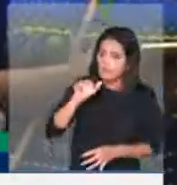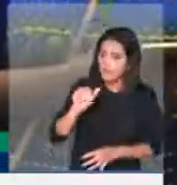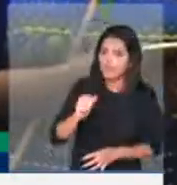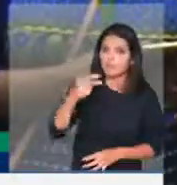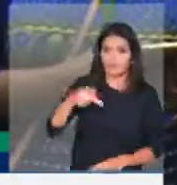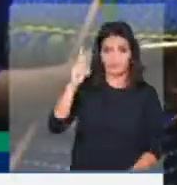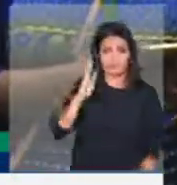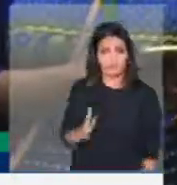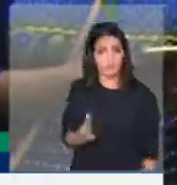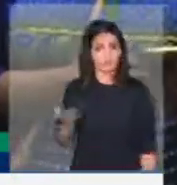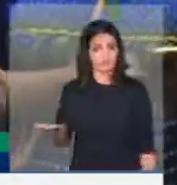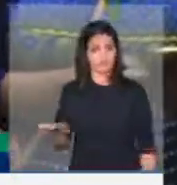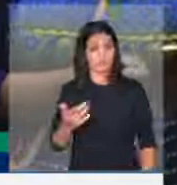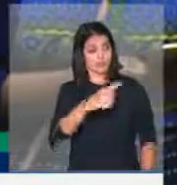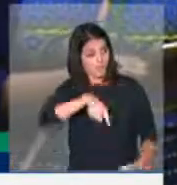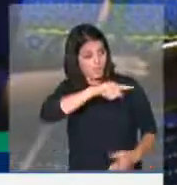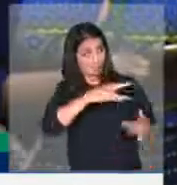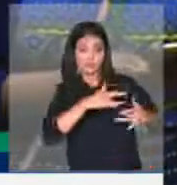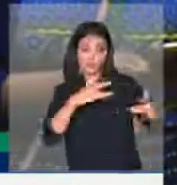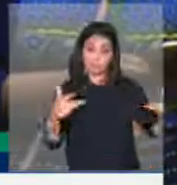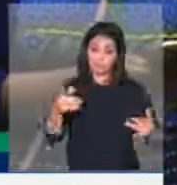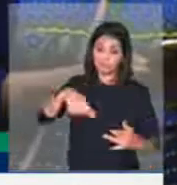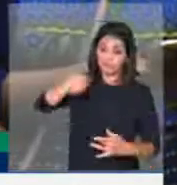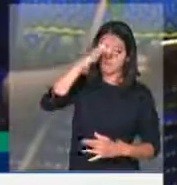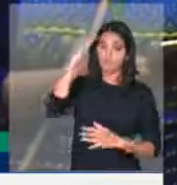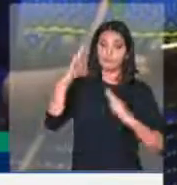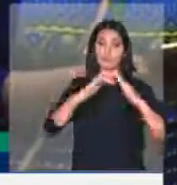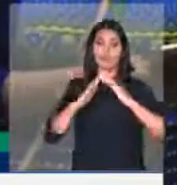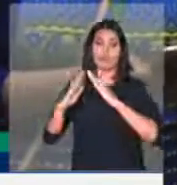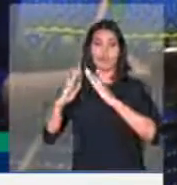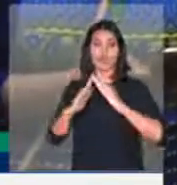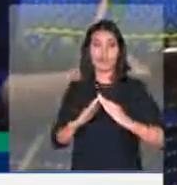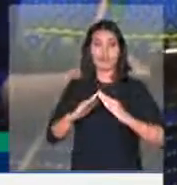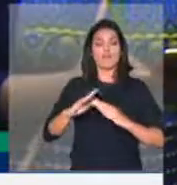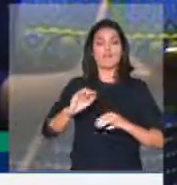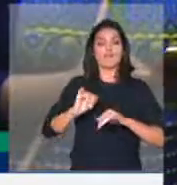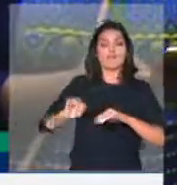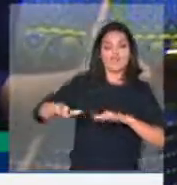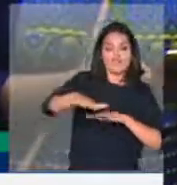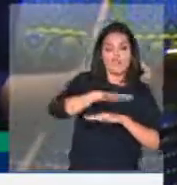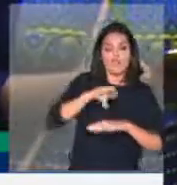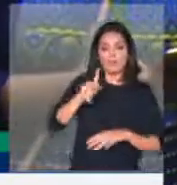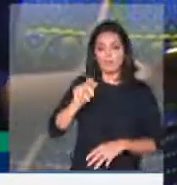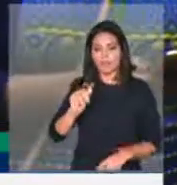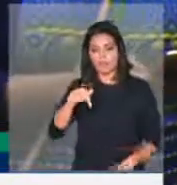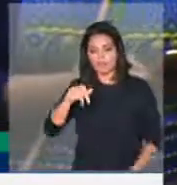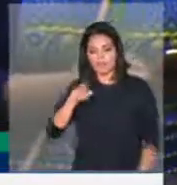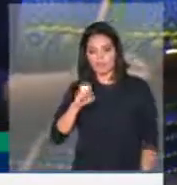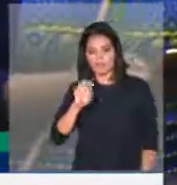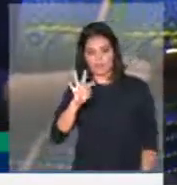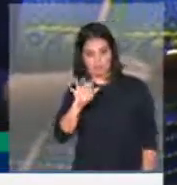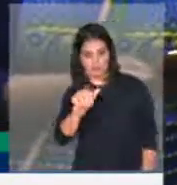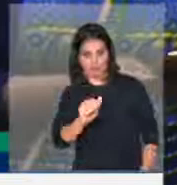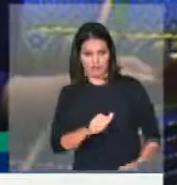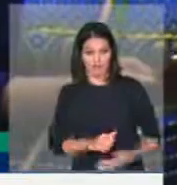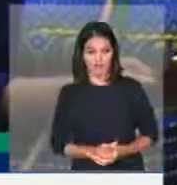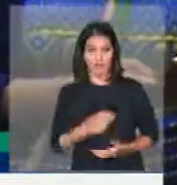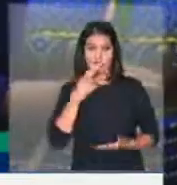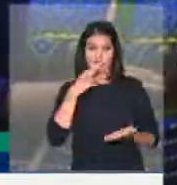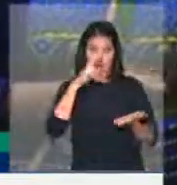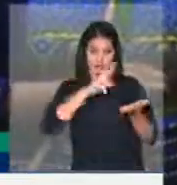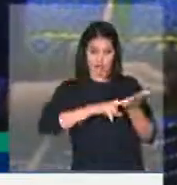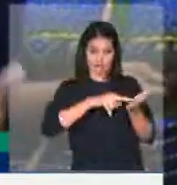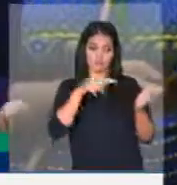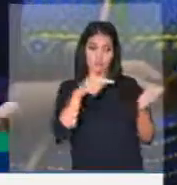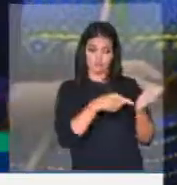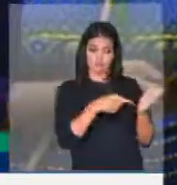a república, que possam ser mais solidários com os moradores de Paquetá. O apelo é feito pela Associação de Moradores de Paquetá, tem aqui uma carta